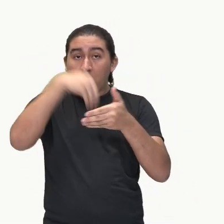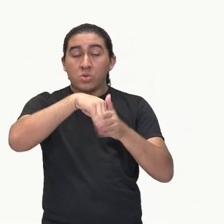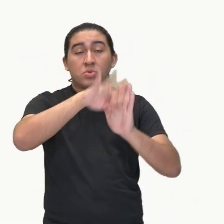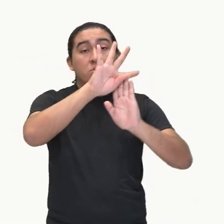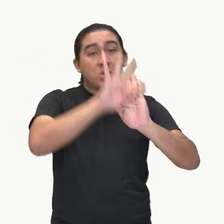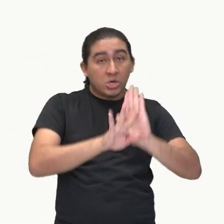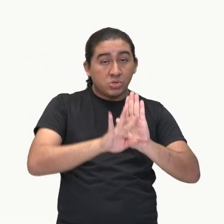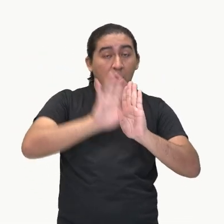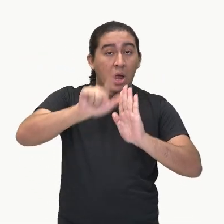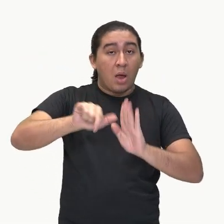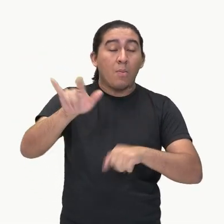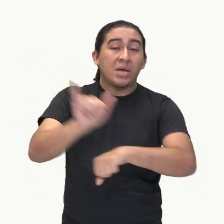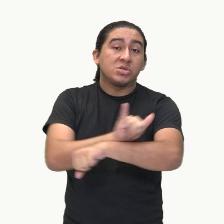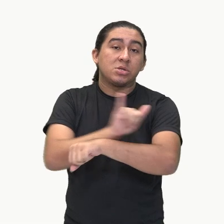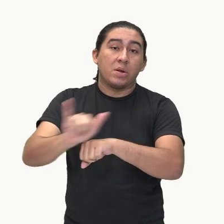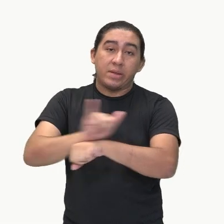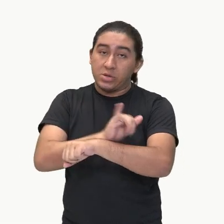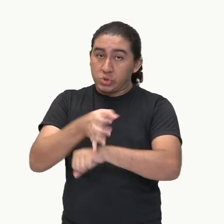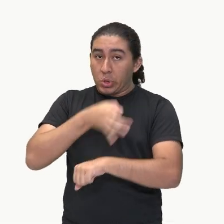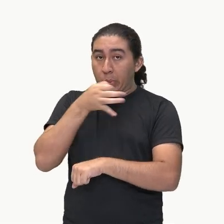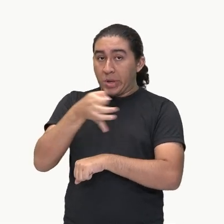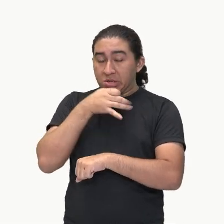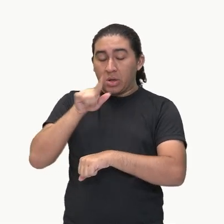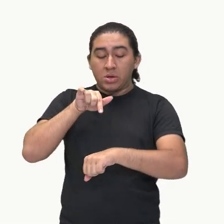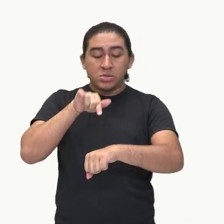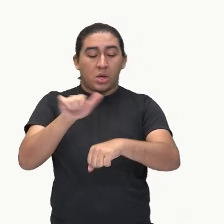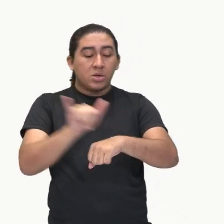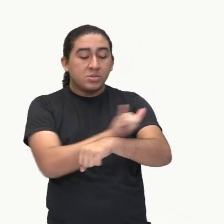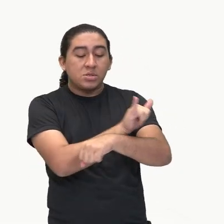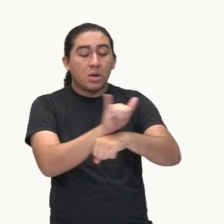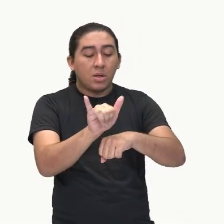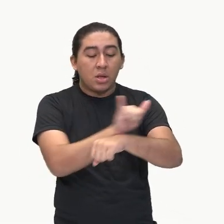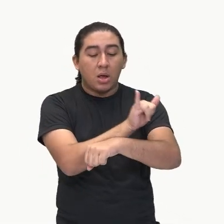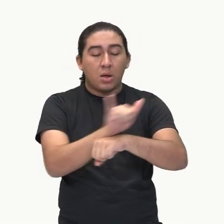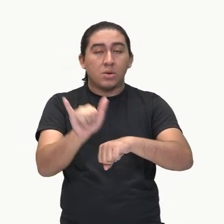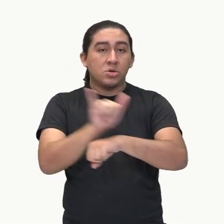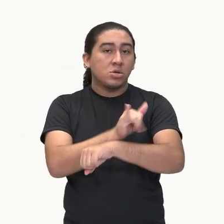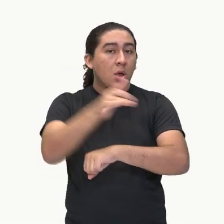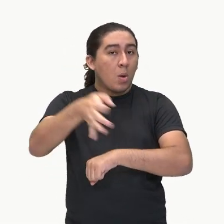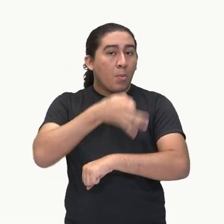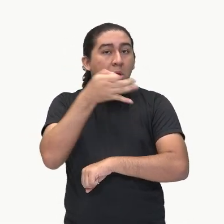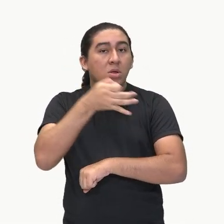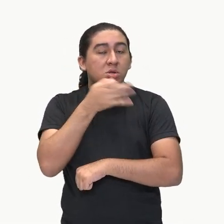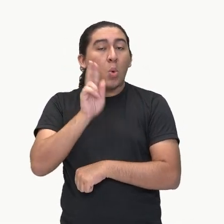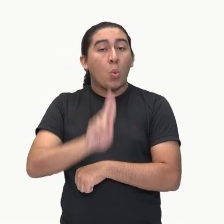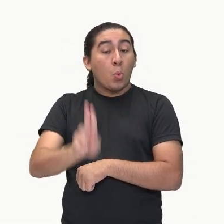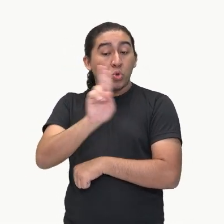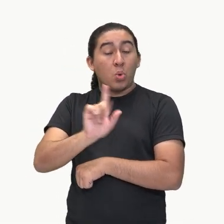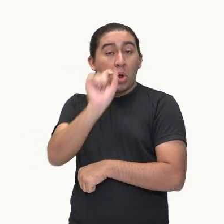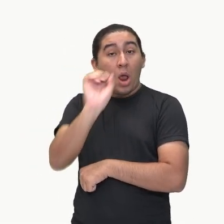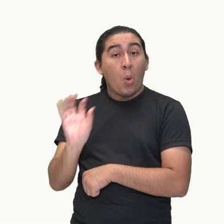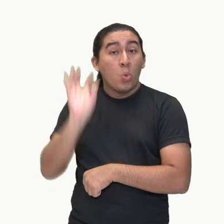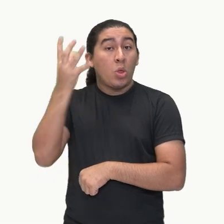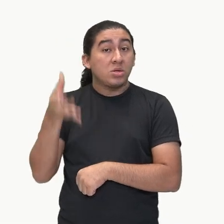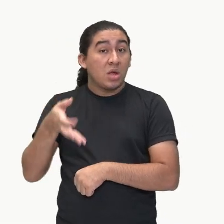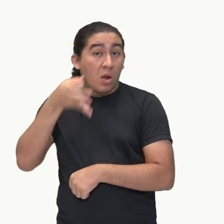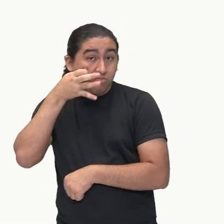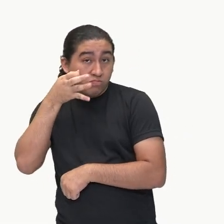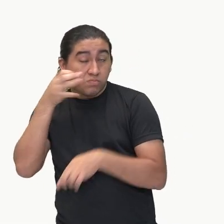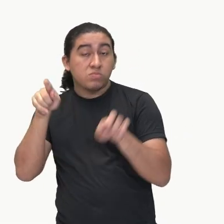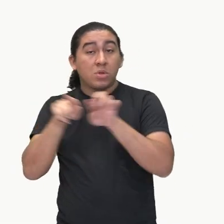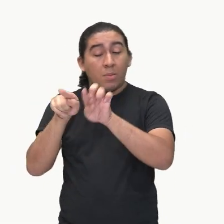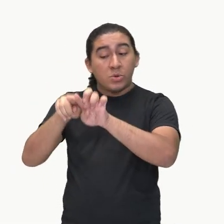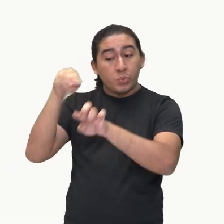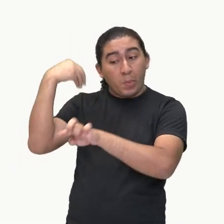argumentativa. E essa estratégia argumentativa vai utilizar fatos, vai utilizar, claro, a